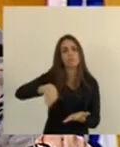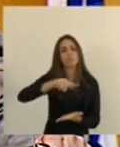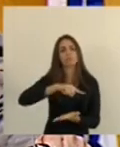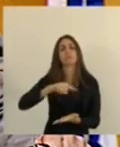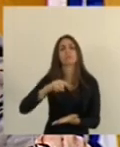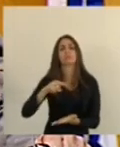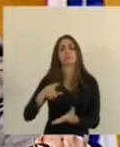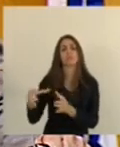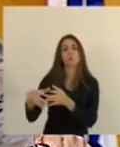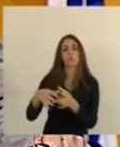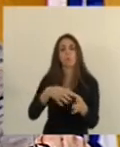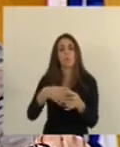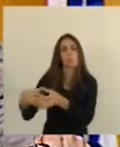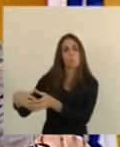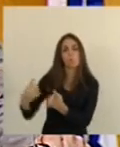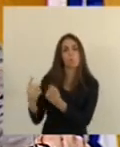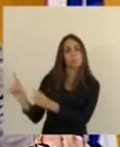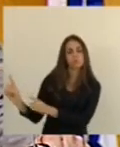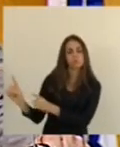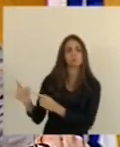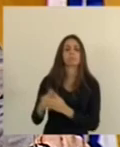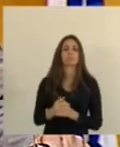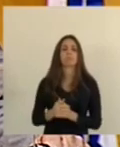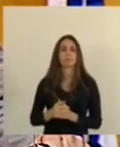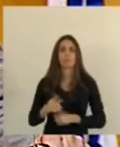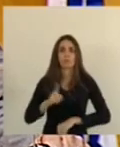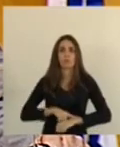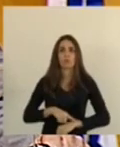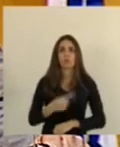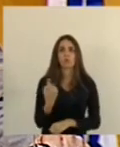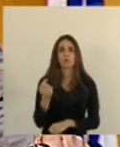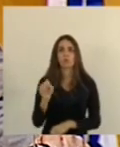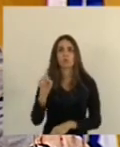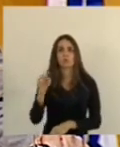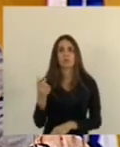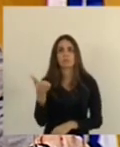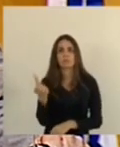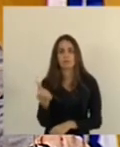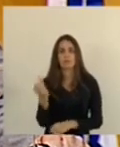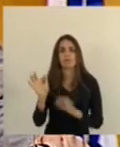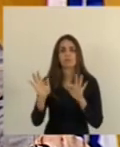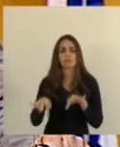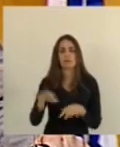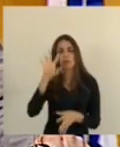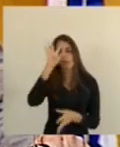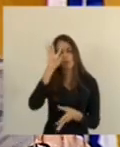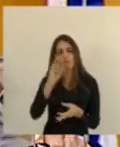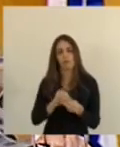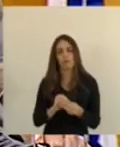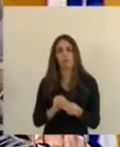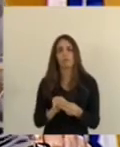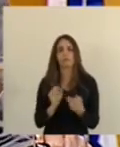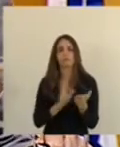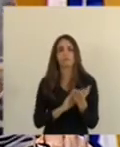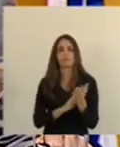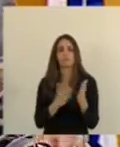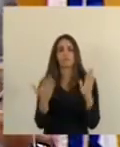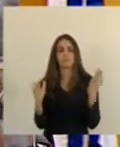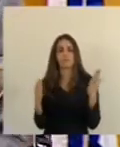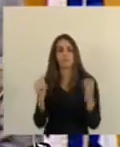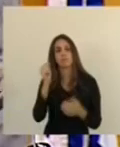oposição política às 18 horas e 16 minutos eu encerro a minha fala e parabéns